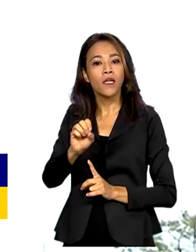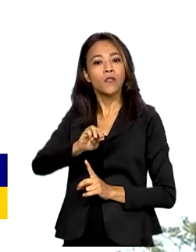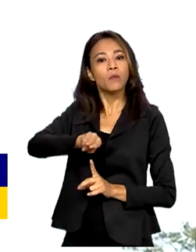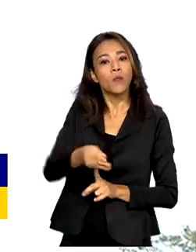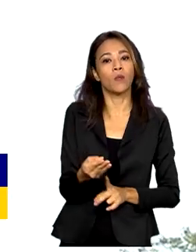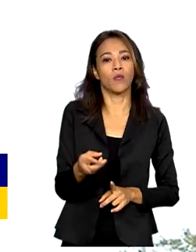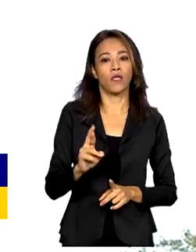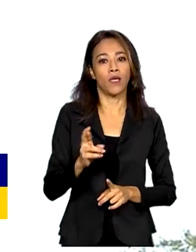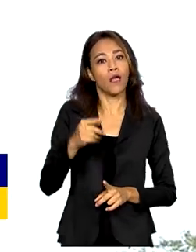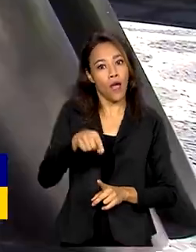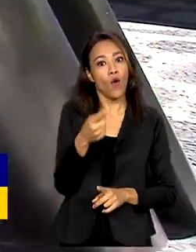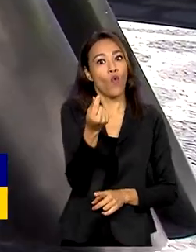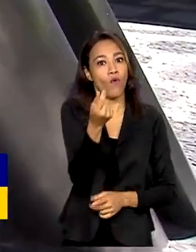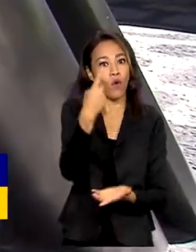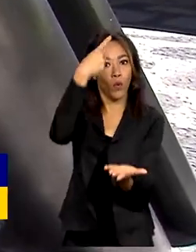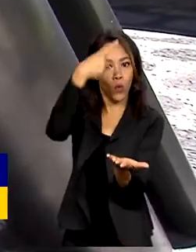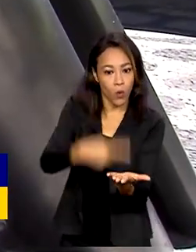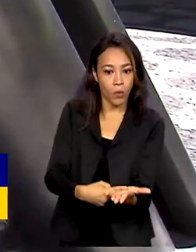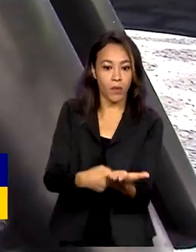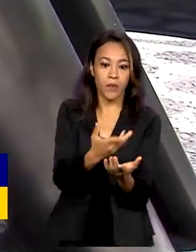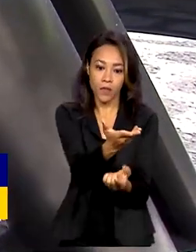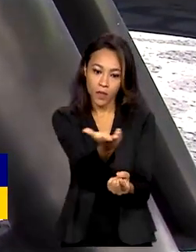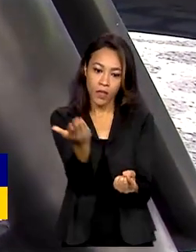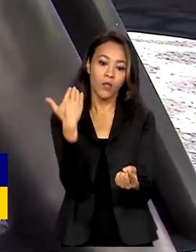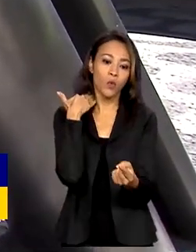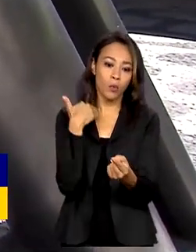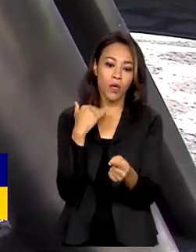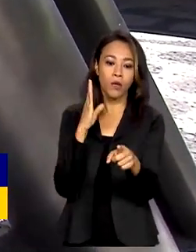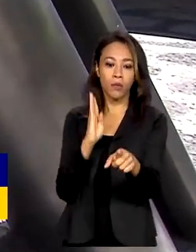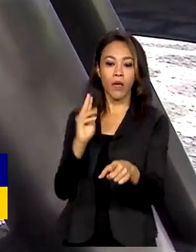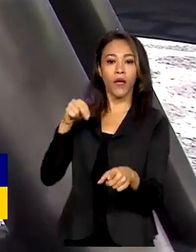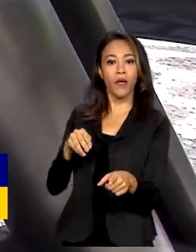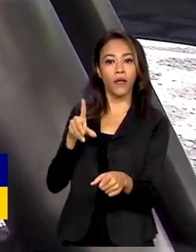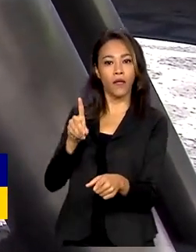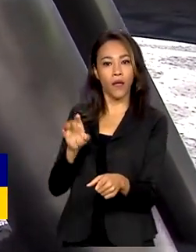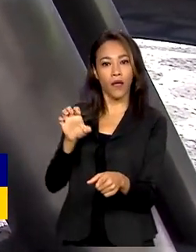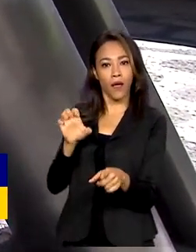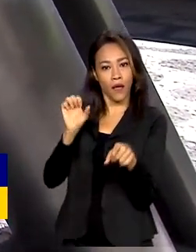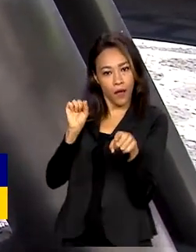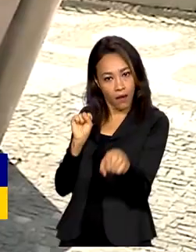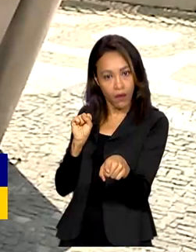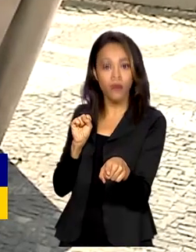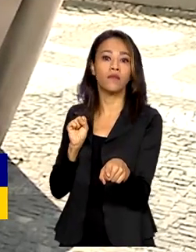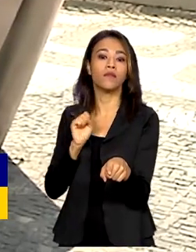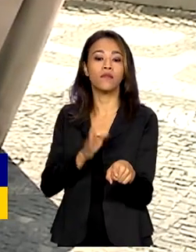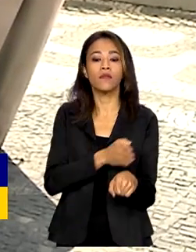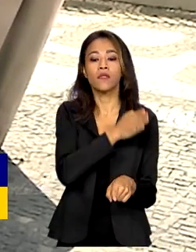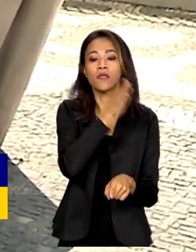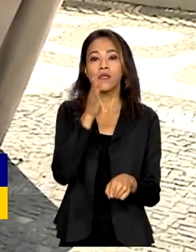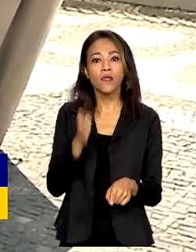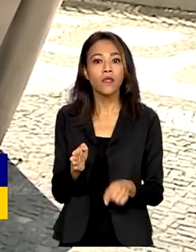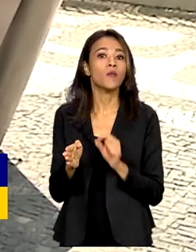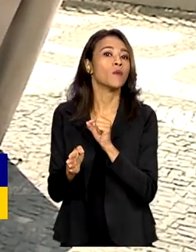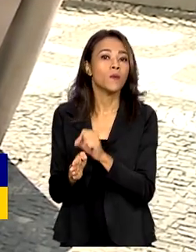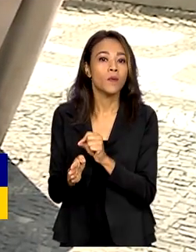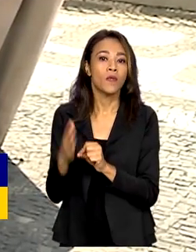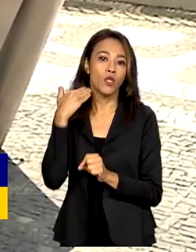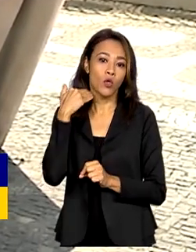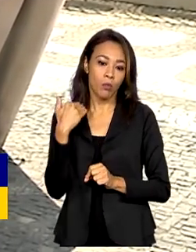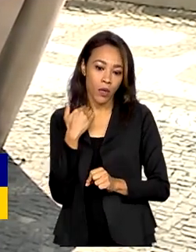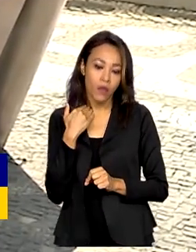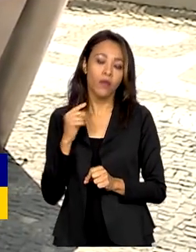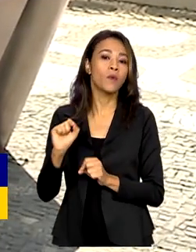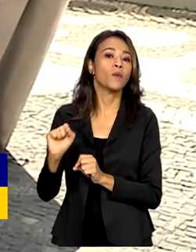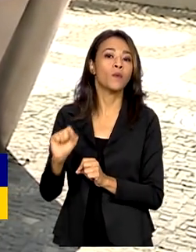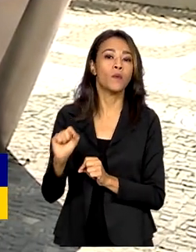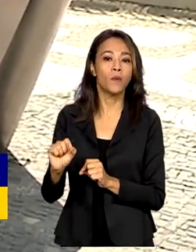o valor do acordo assinado entre o Banco Nacional de Desenvolvimento Econômico e Social, o BNDES, e o Banco de